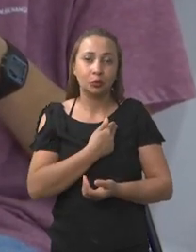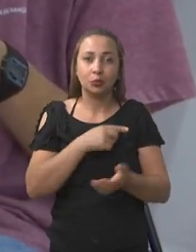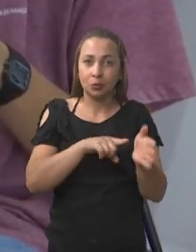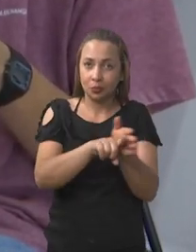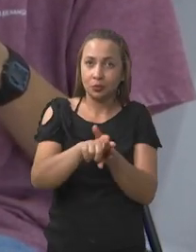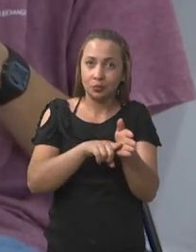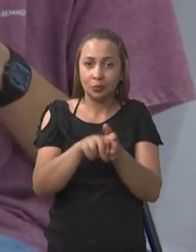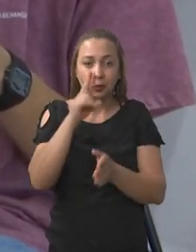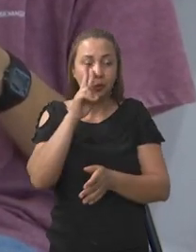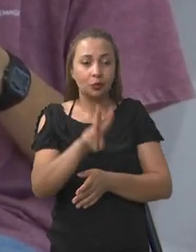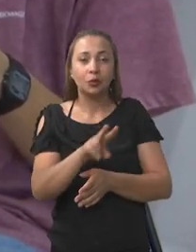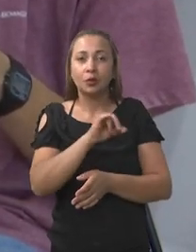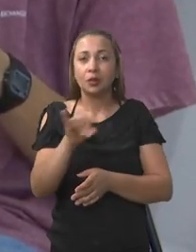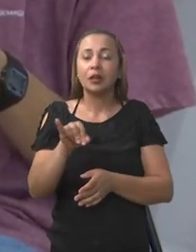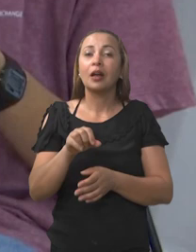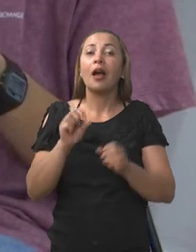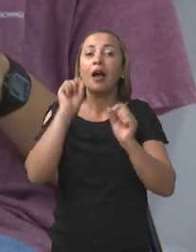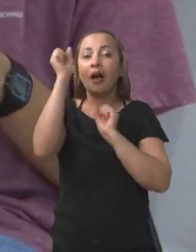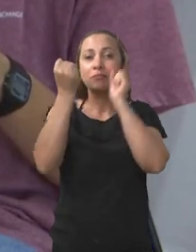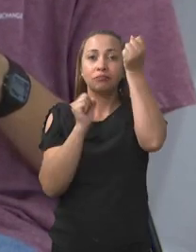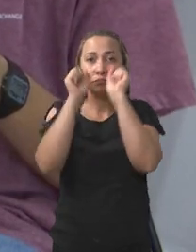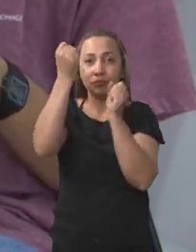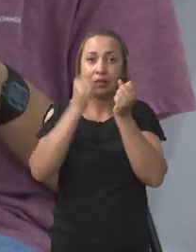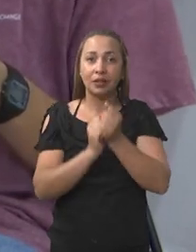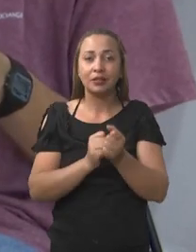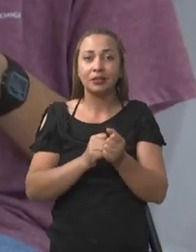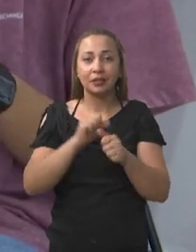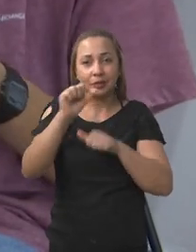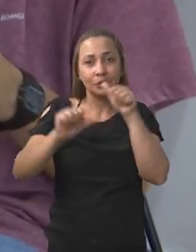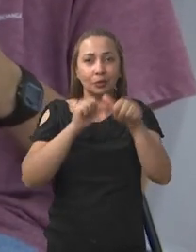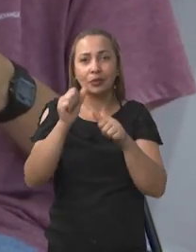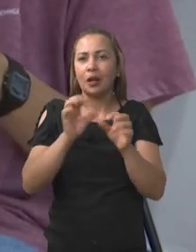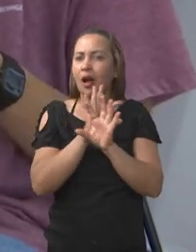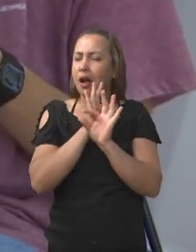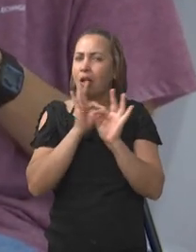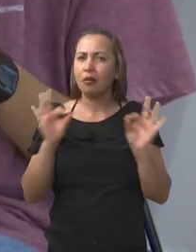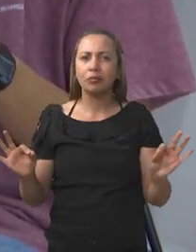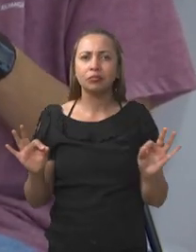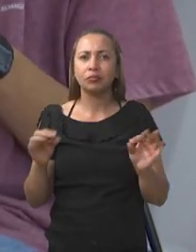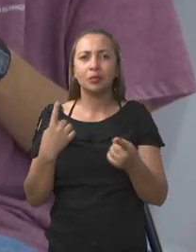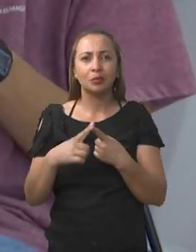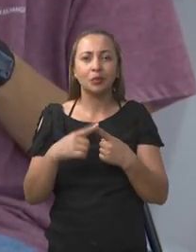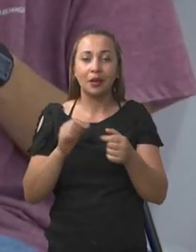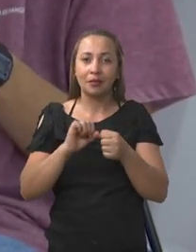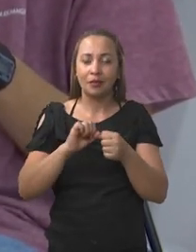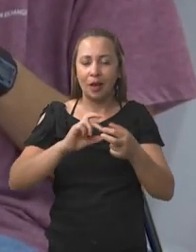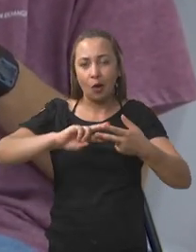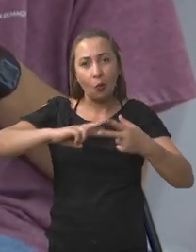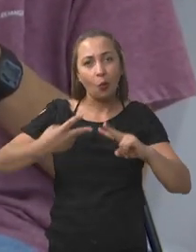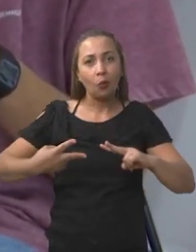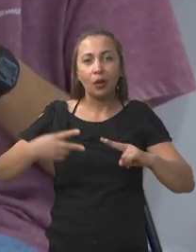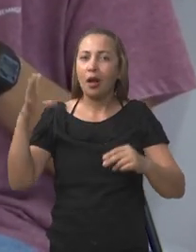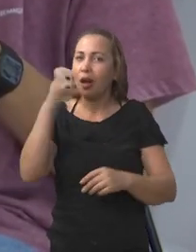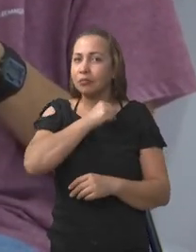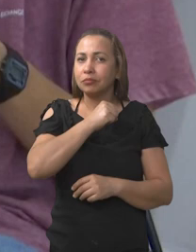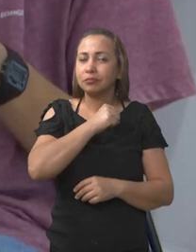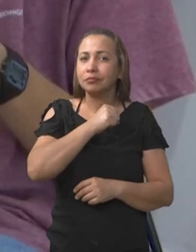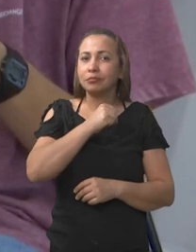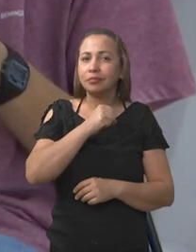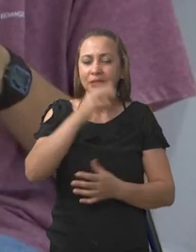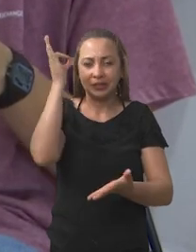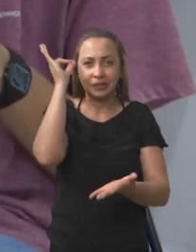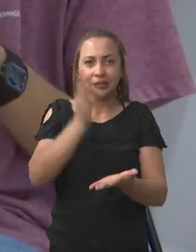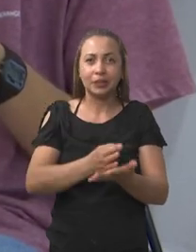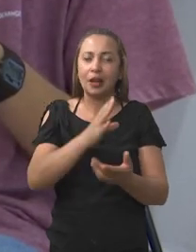a gente pesquisou e viu que a máquina desenvolvida, a máquina CNC, seria o ideal, porque ela faz o circuito rapidamente, com